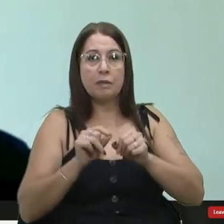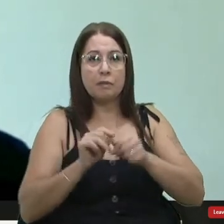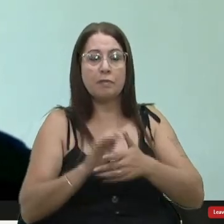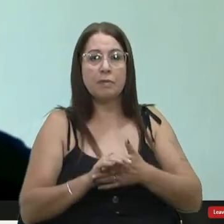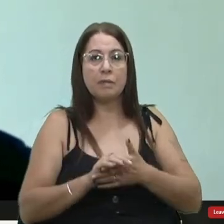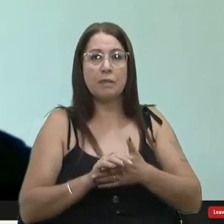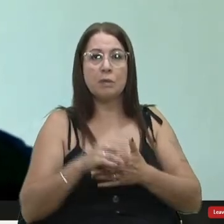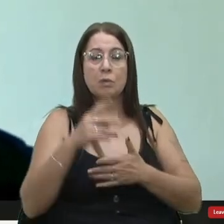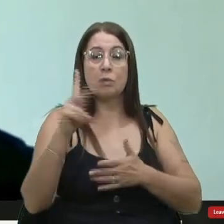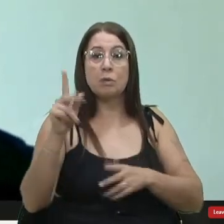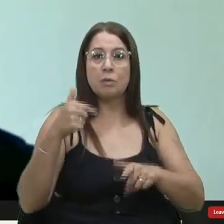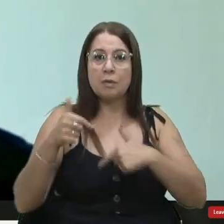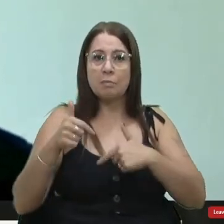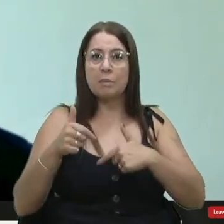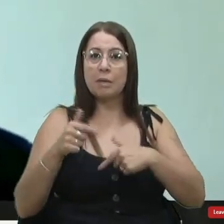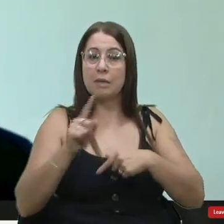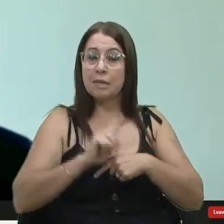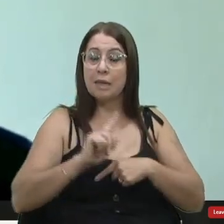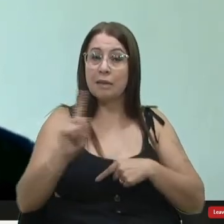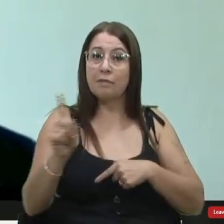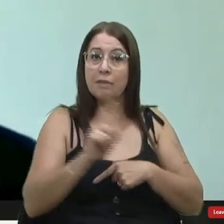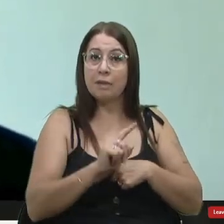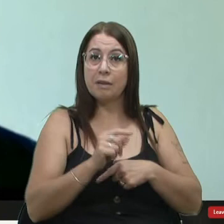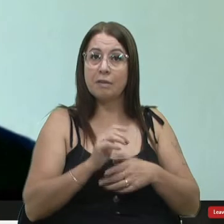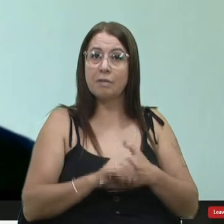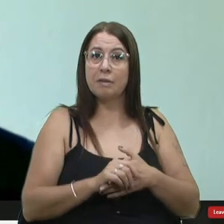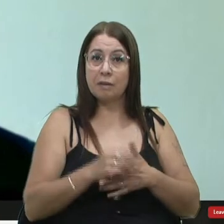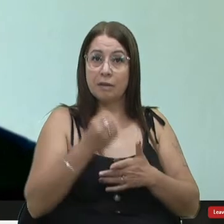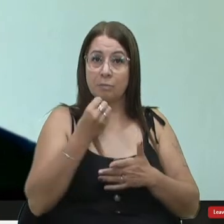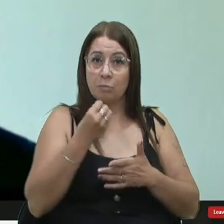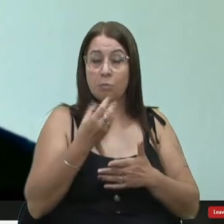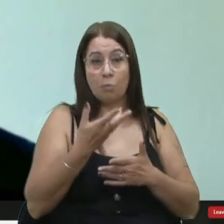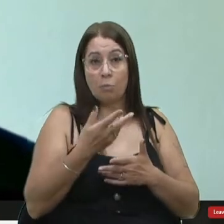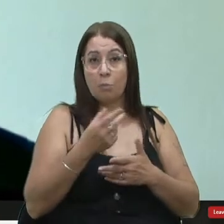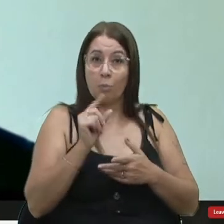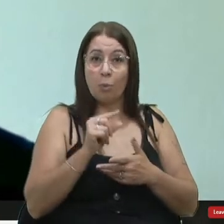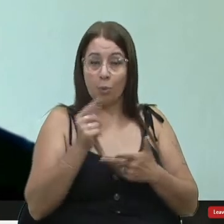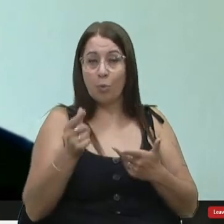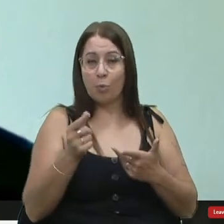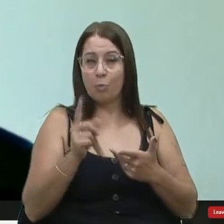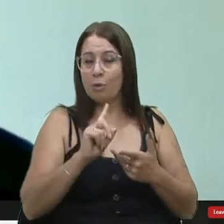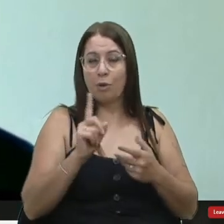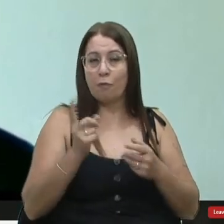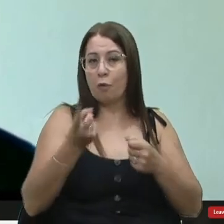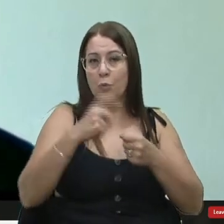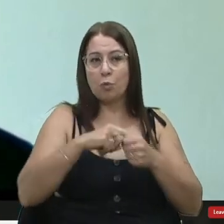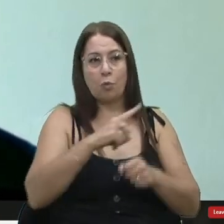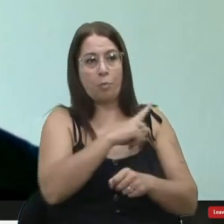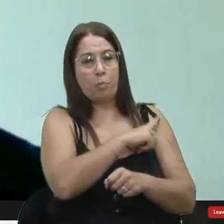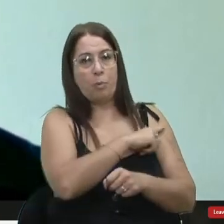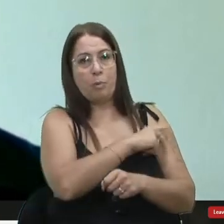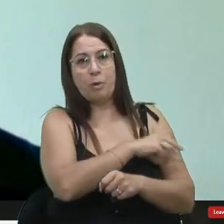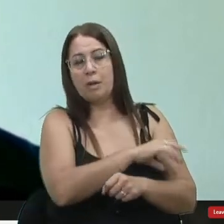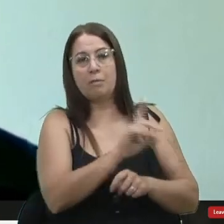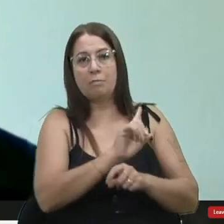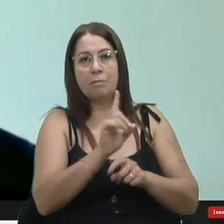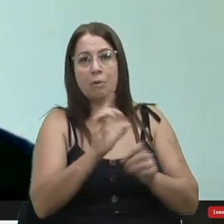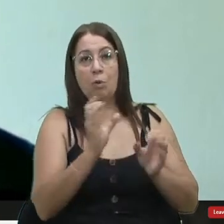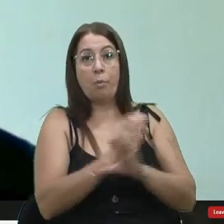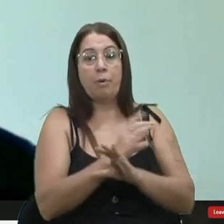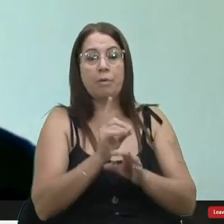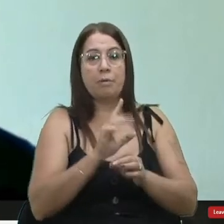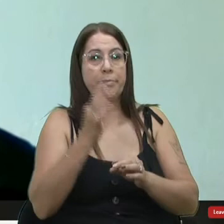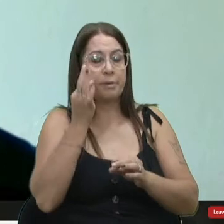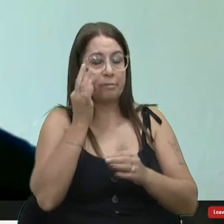o seu trabalho de levar era pouco era pouco porque não voltou o fundamental o completo presencial